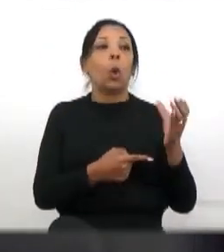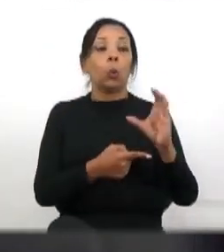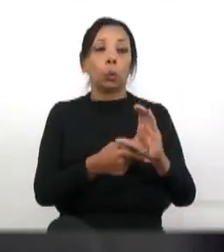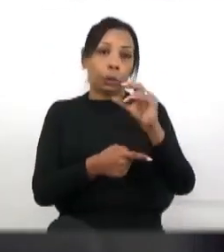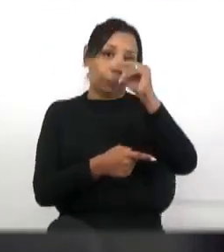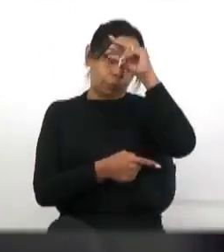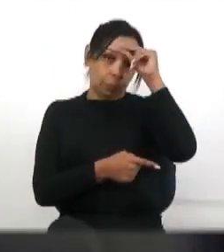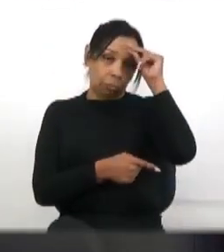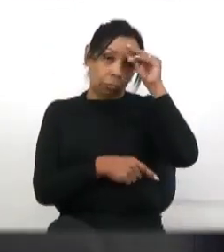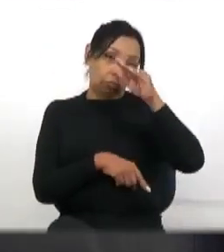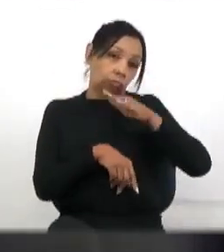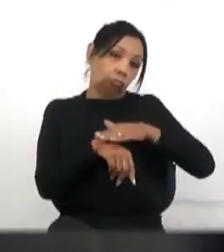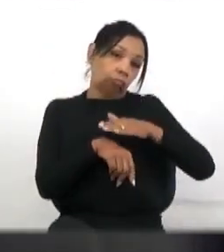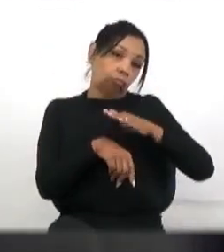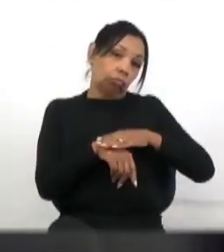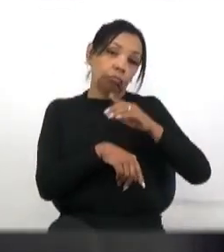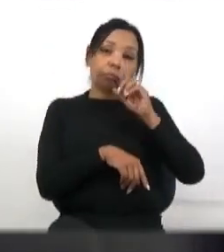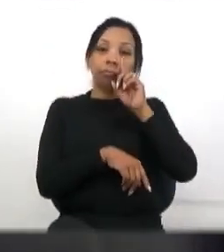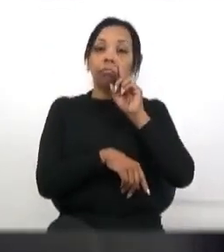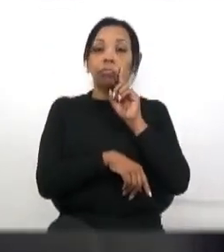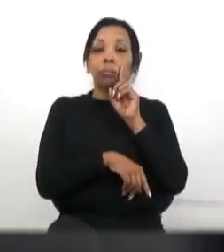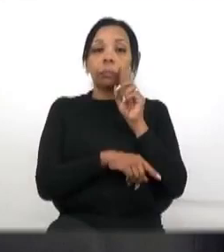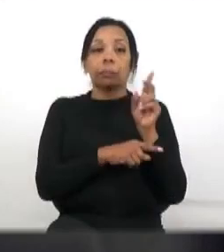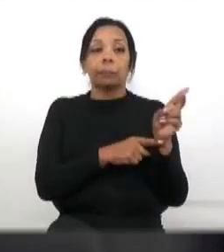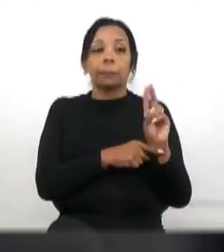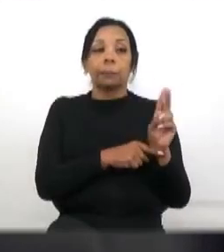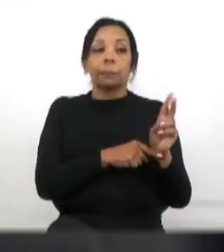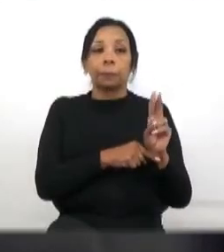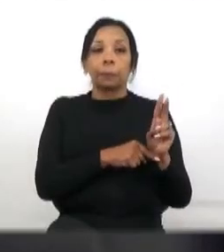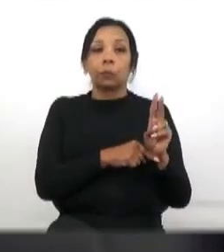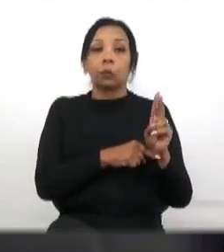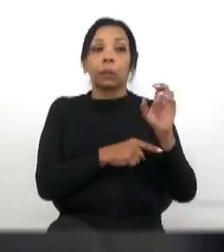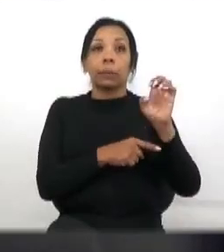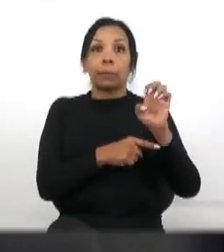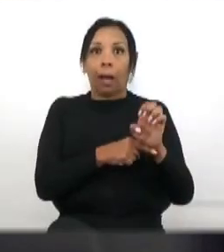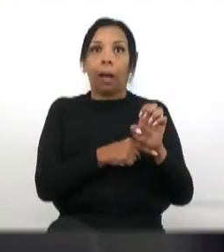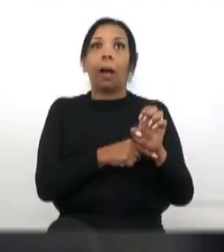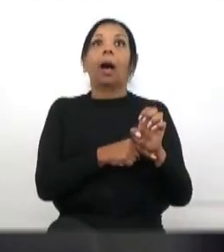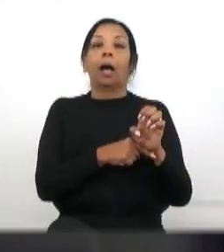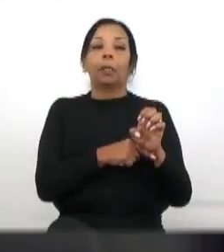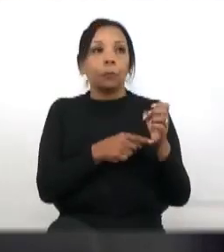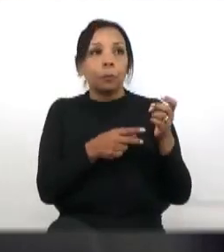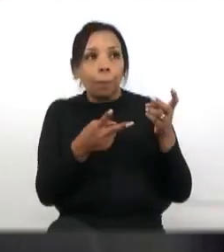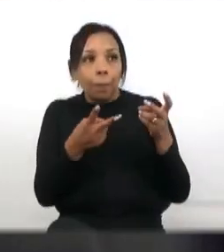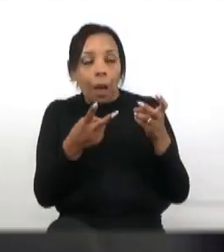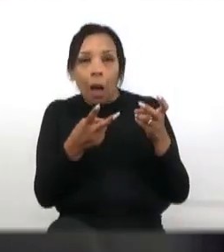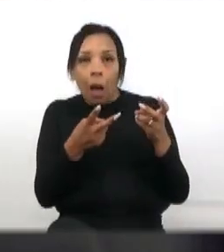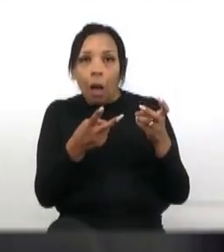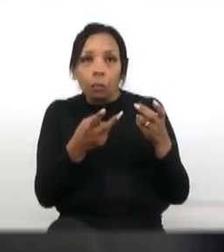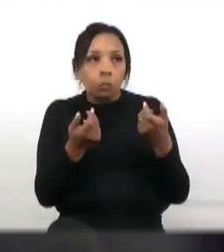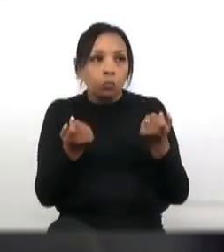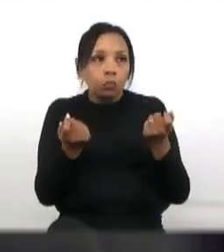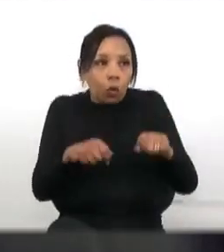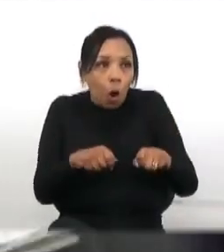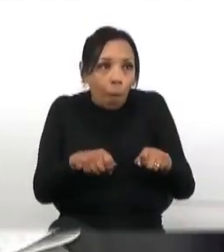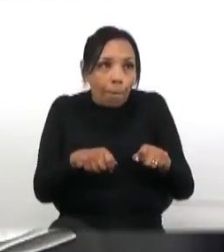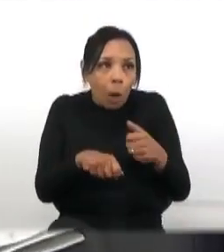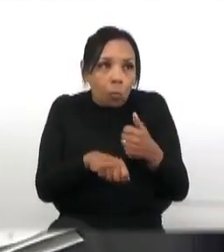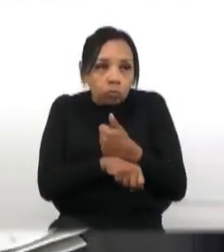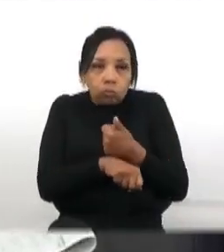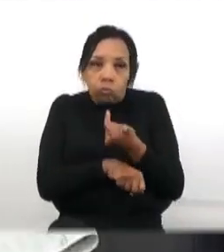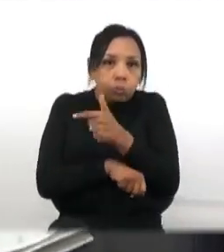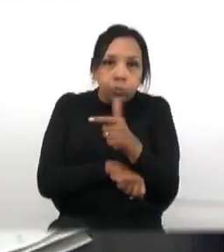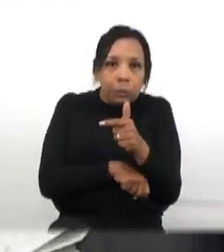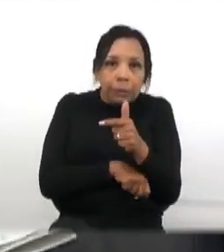a função do deputado é fiscalizar o bom andamento dos recursos estaduais, e a gente vê que não tem nenhuma capacidade para isso, porque está tudo